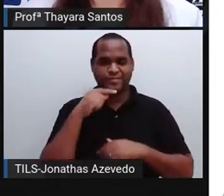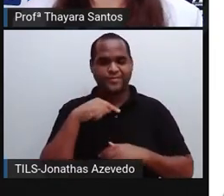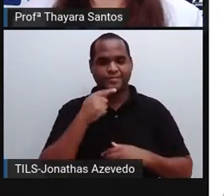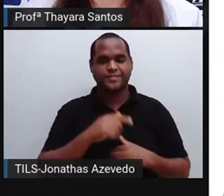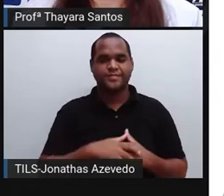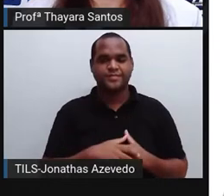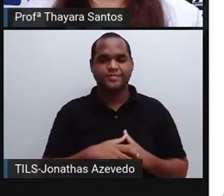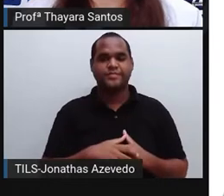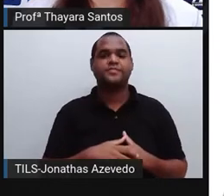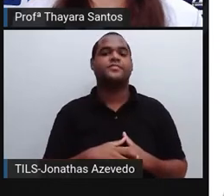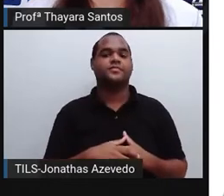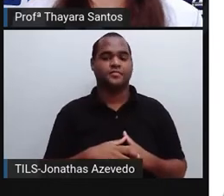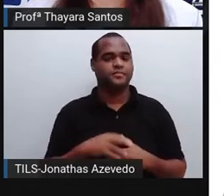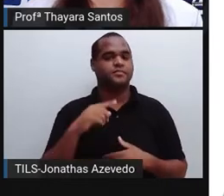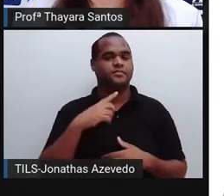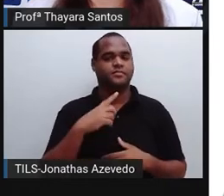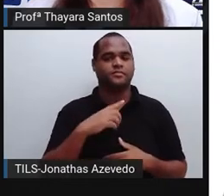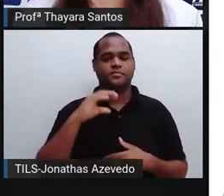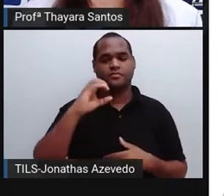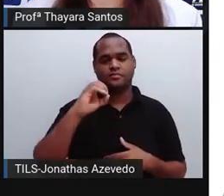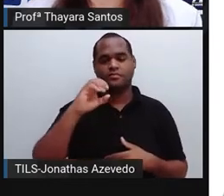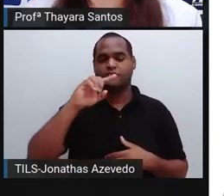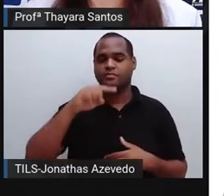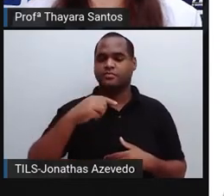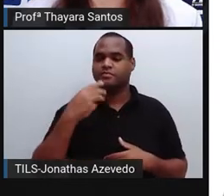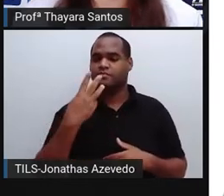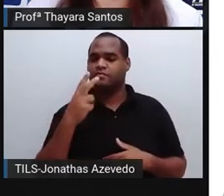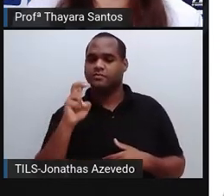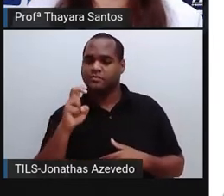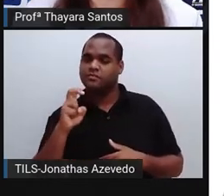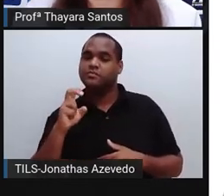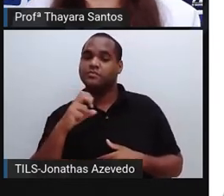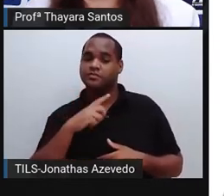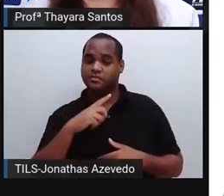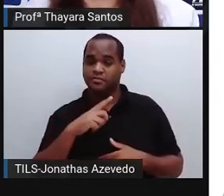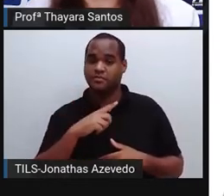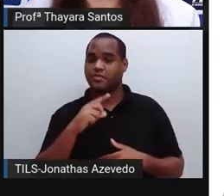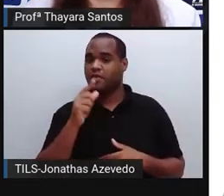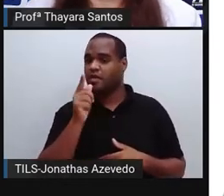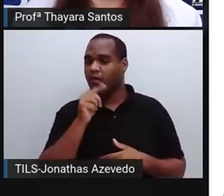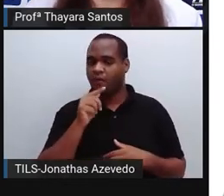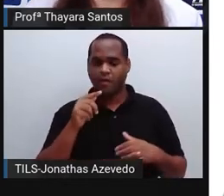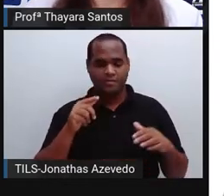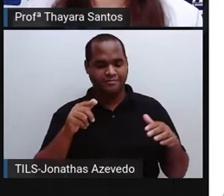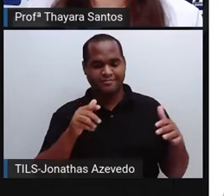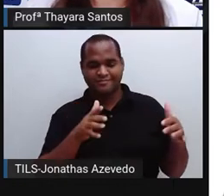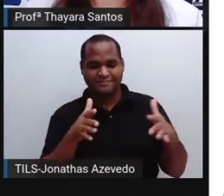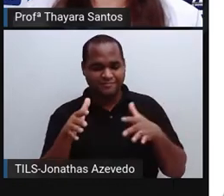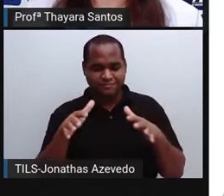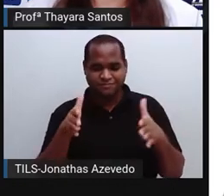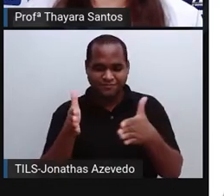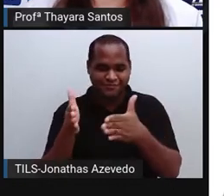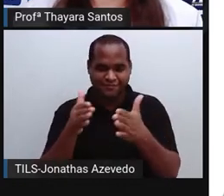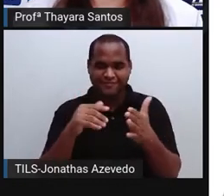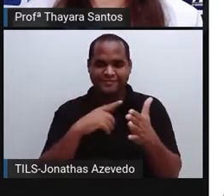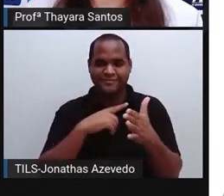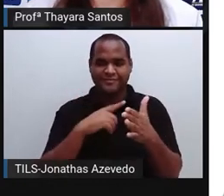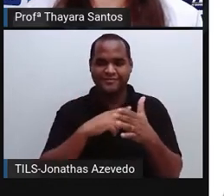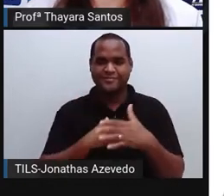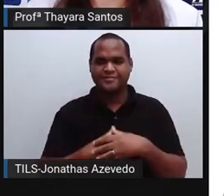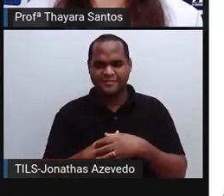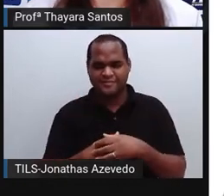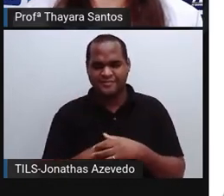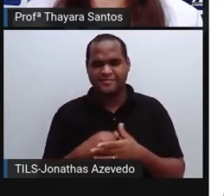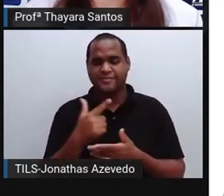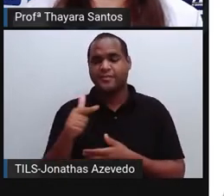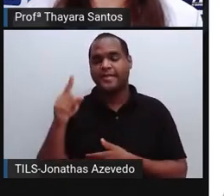Cerca de 0,35% está nos lagos e nos pântanos. Essa porcentagem que